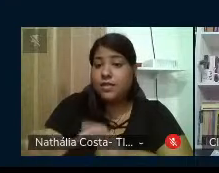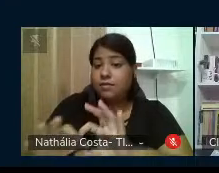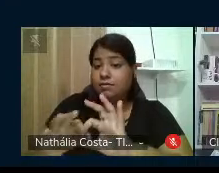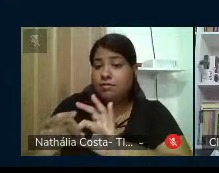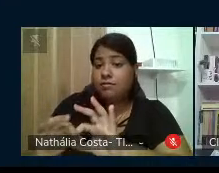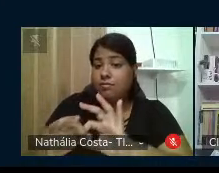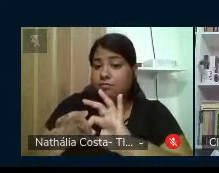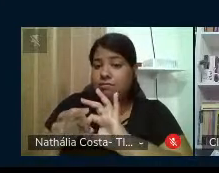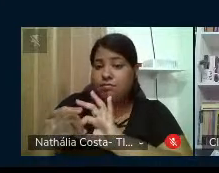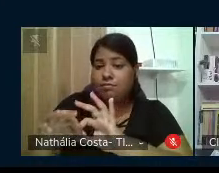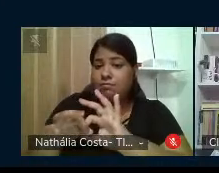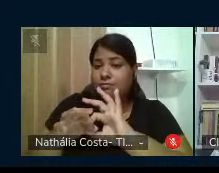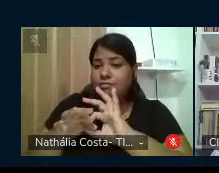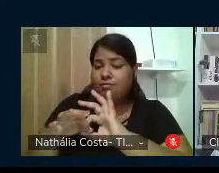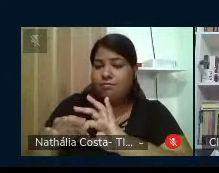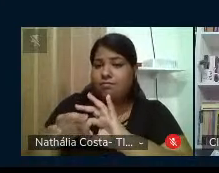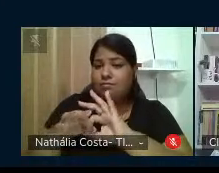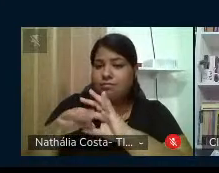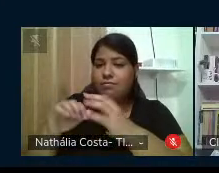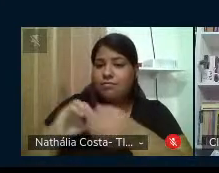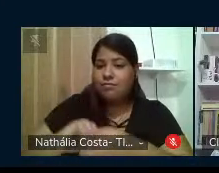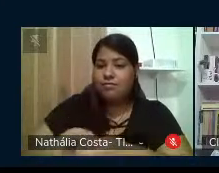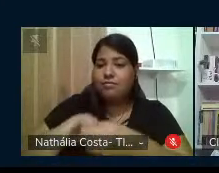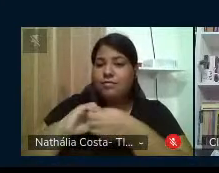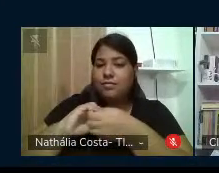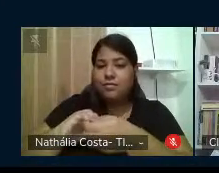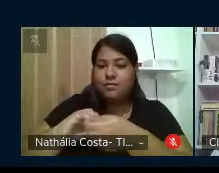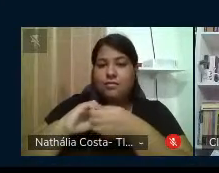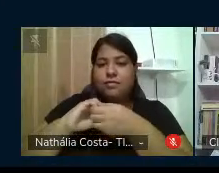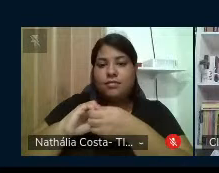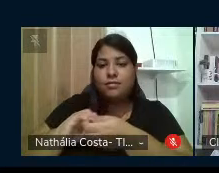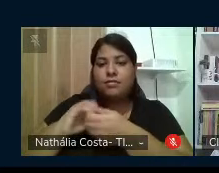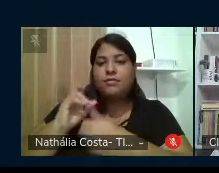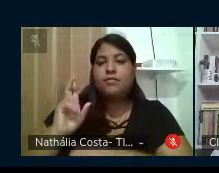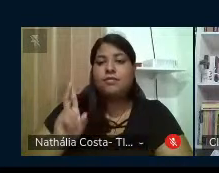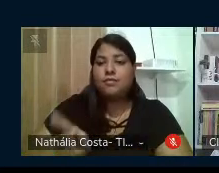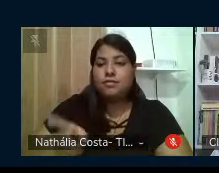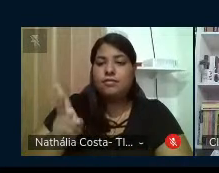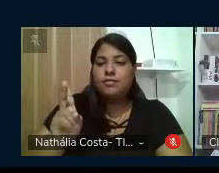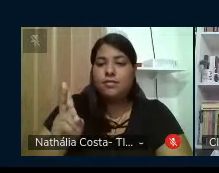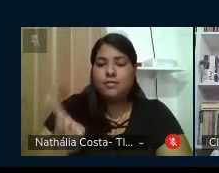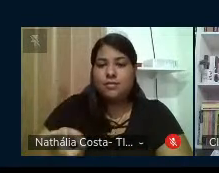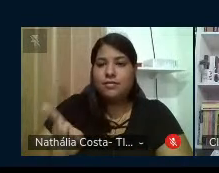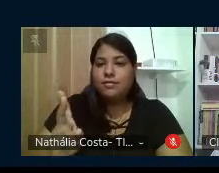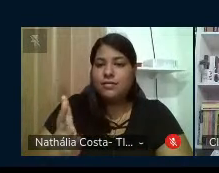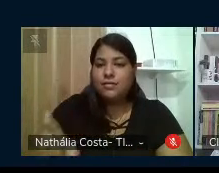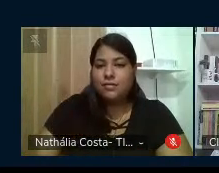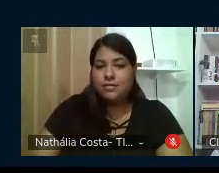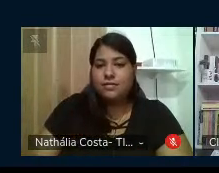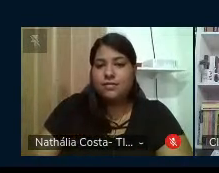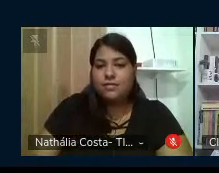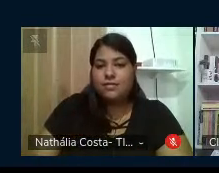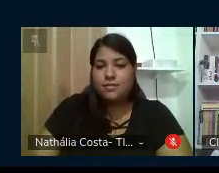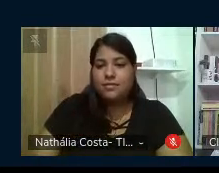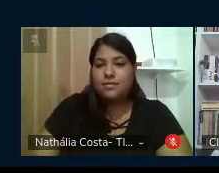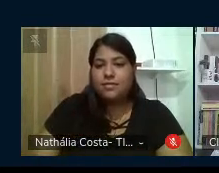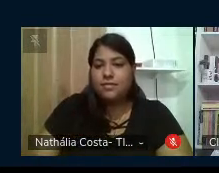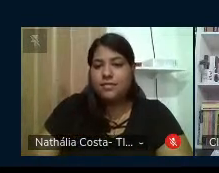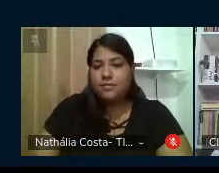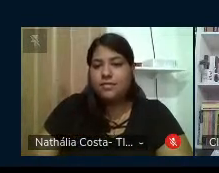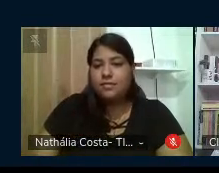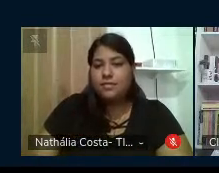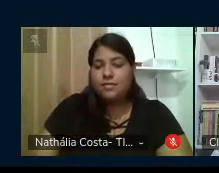Uma onda desvai, vai Outra onda desvai, vem De mãos dadas vão e